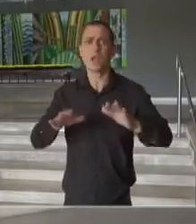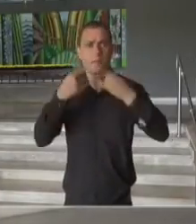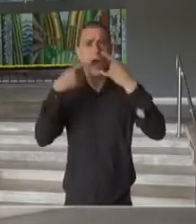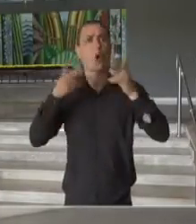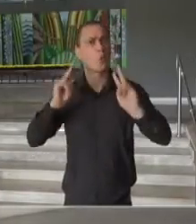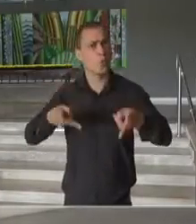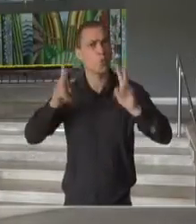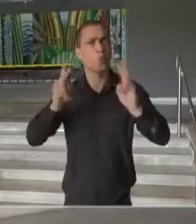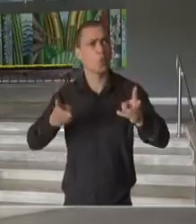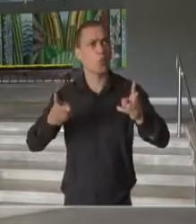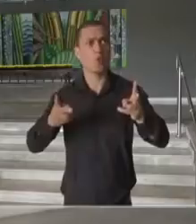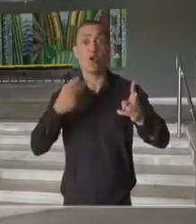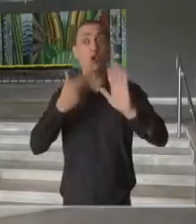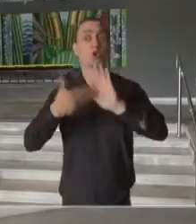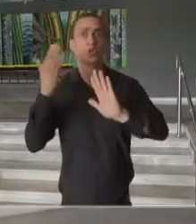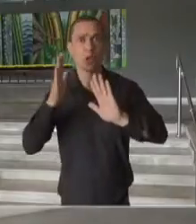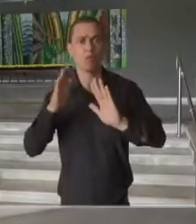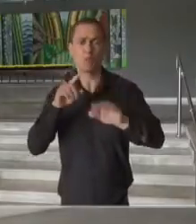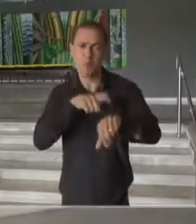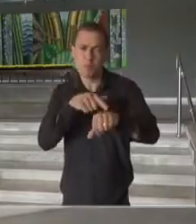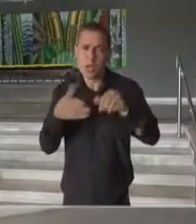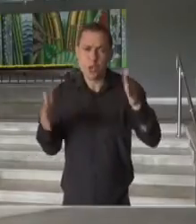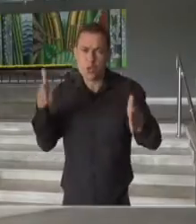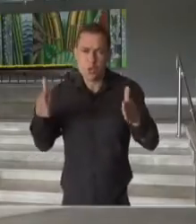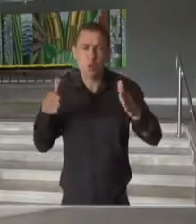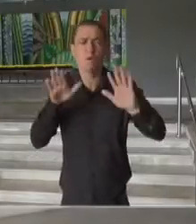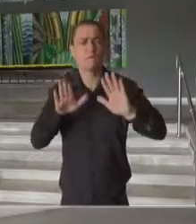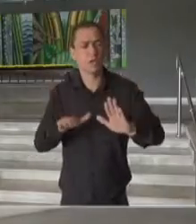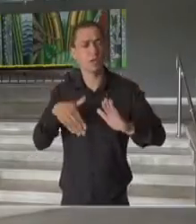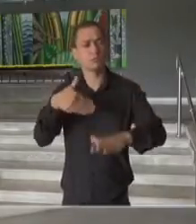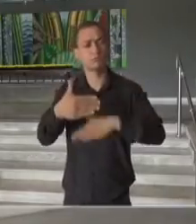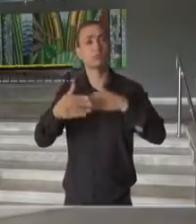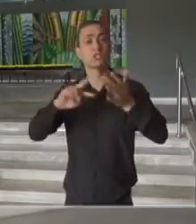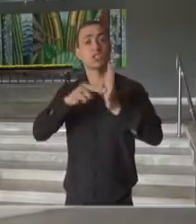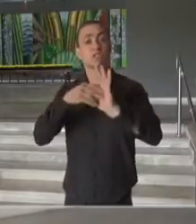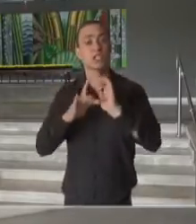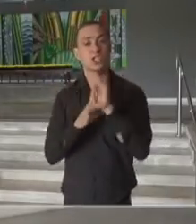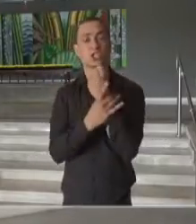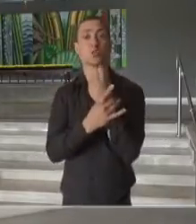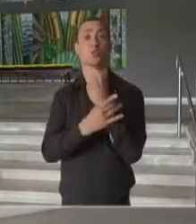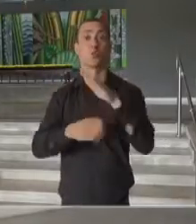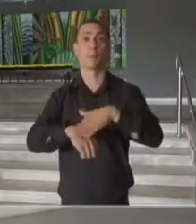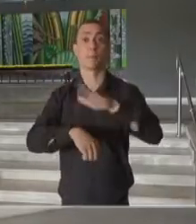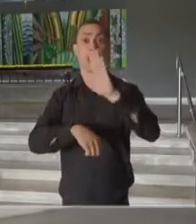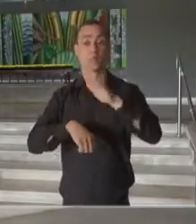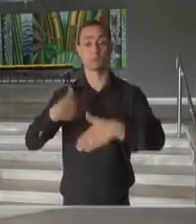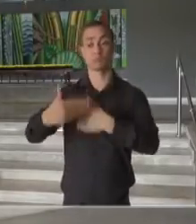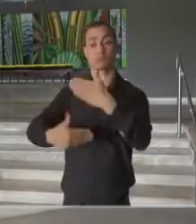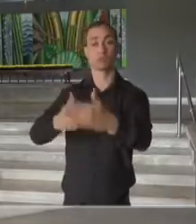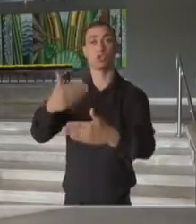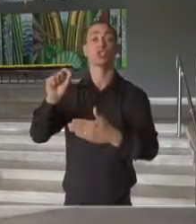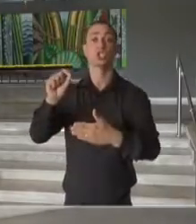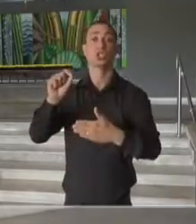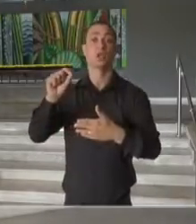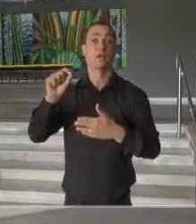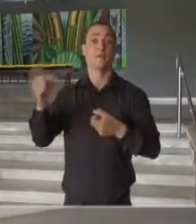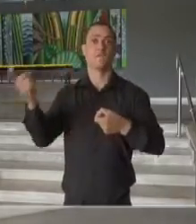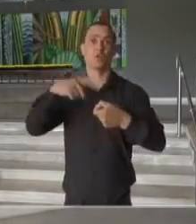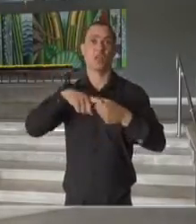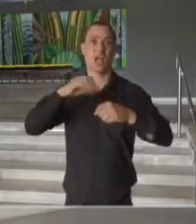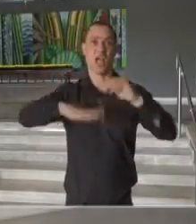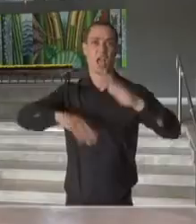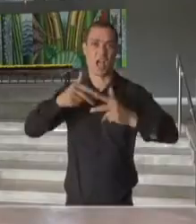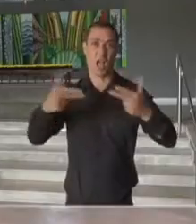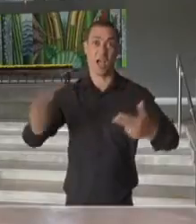manter o uso de máscaras por mais algum tempo, dando mais segurança nesse processo de retorno às atividades normais.